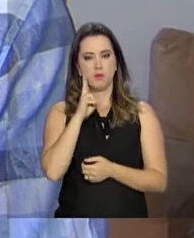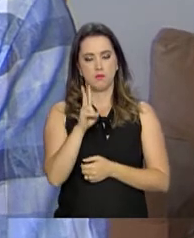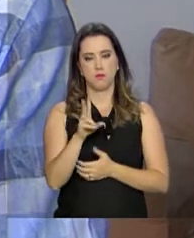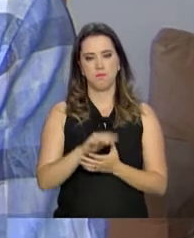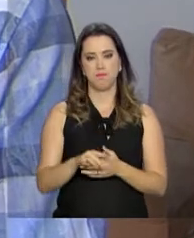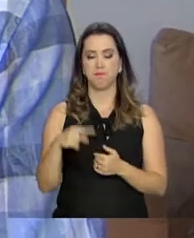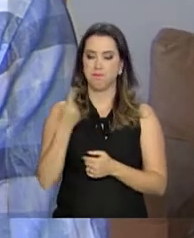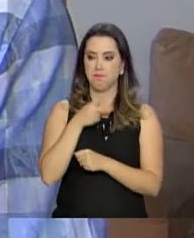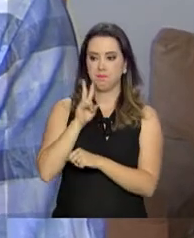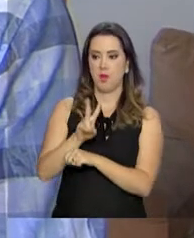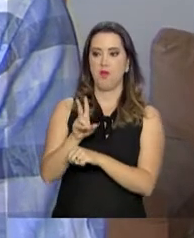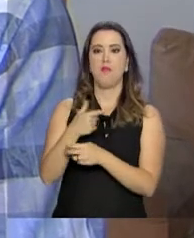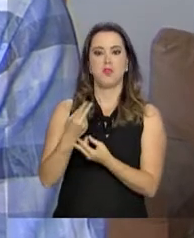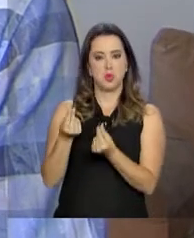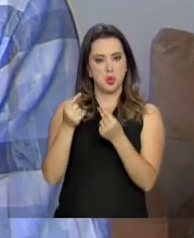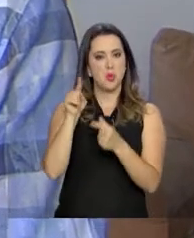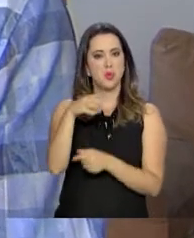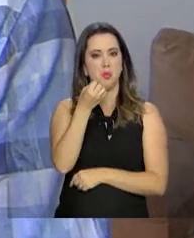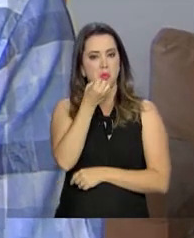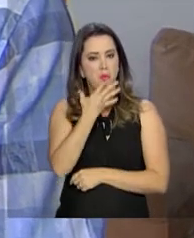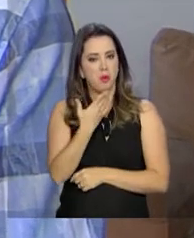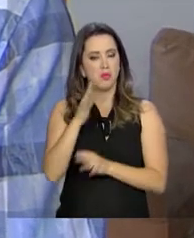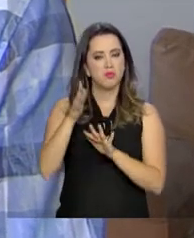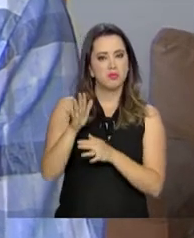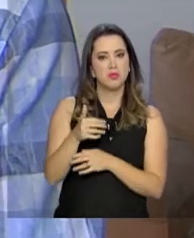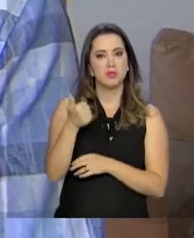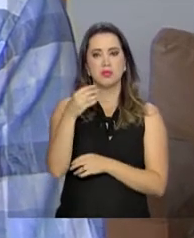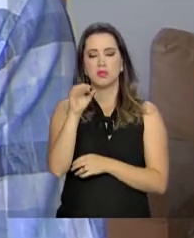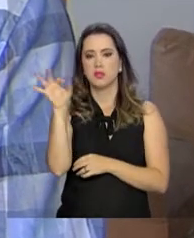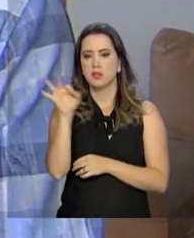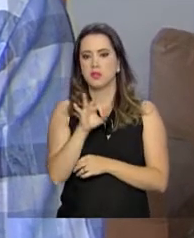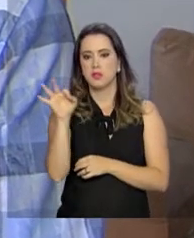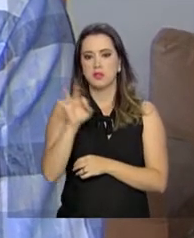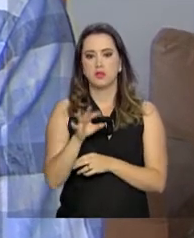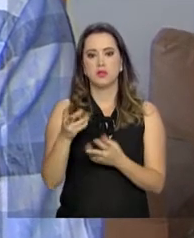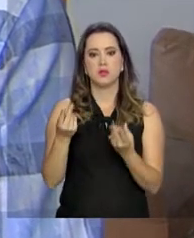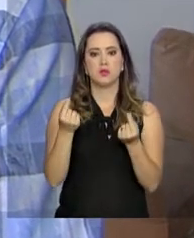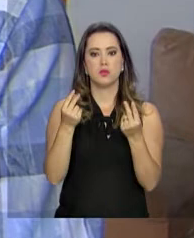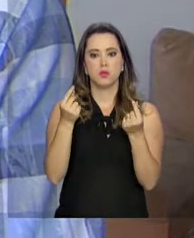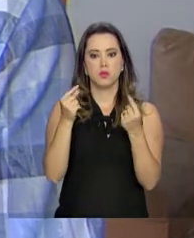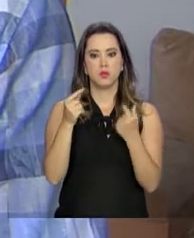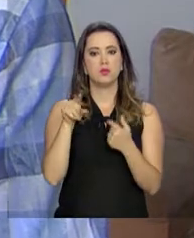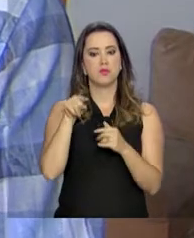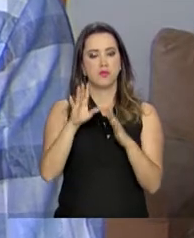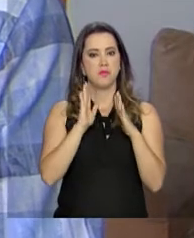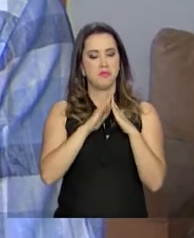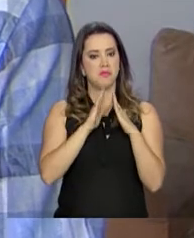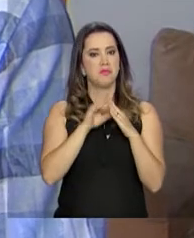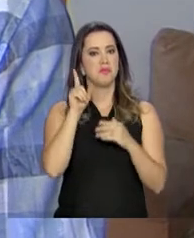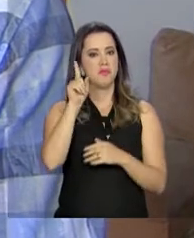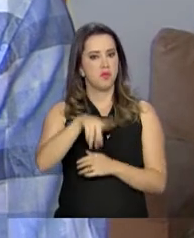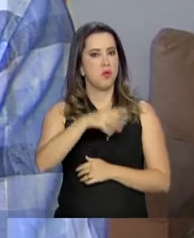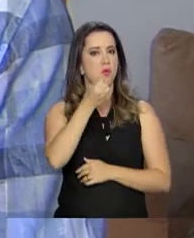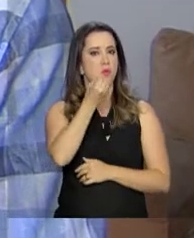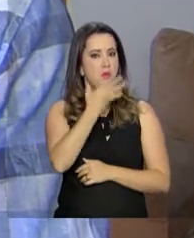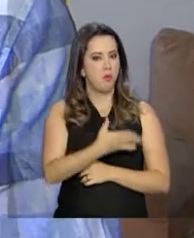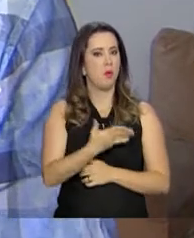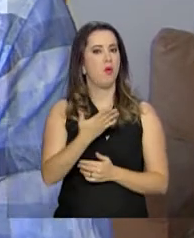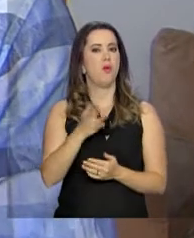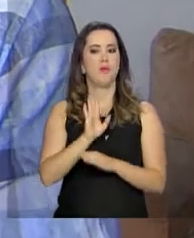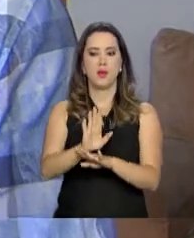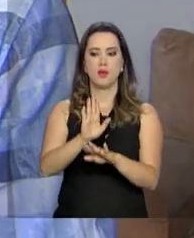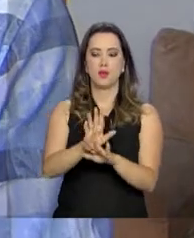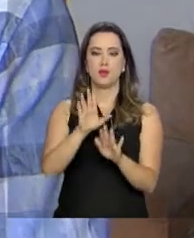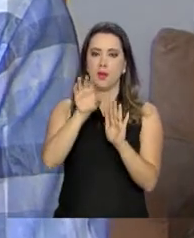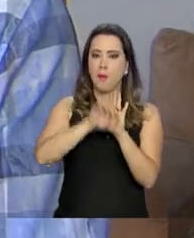aí eu fui ver e tinha uma graninha que deu mais ou menos 10% do valor do imóvel. Foi uma pancada bacana, assim,